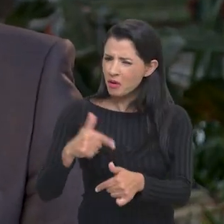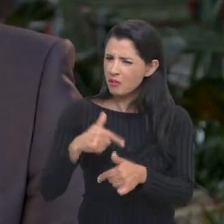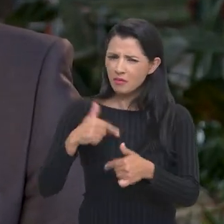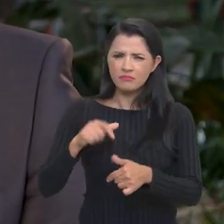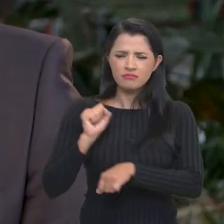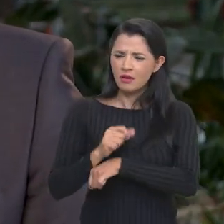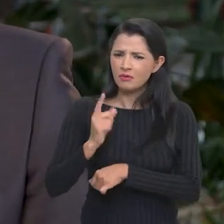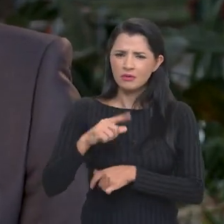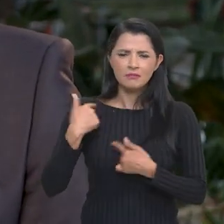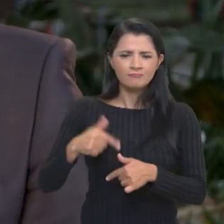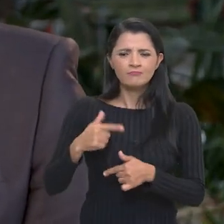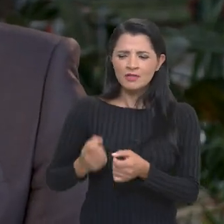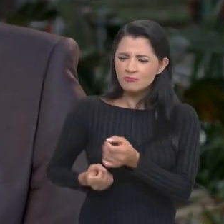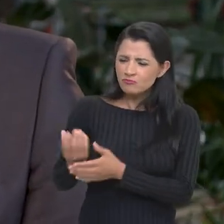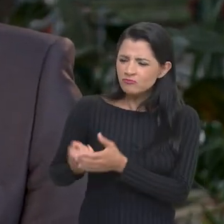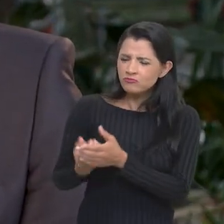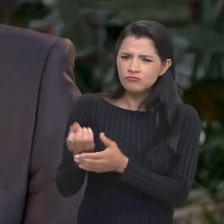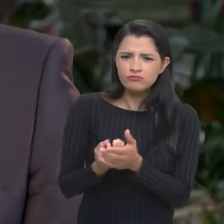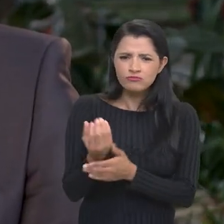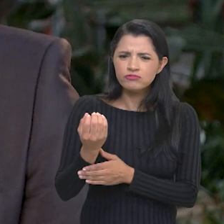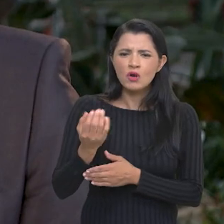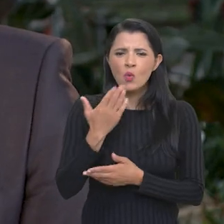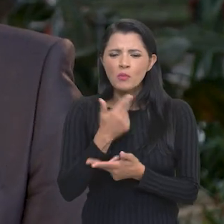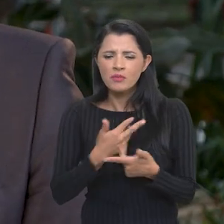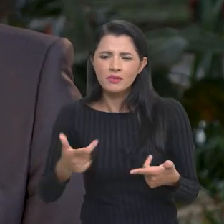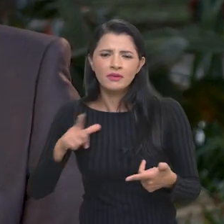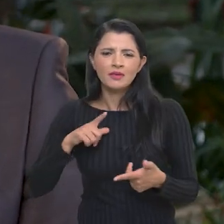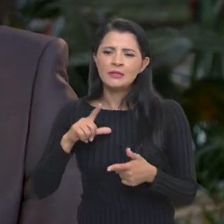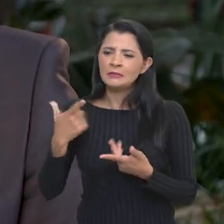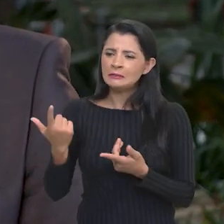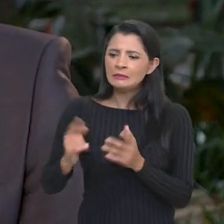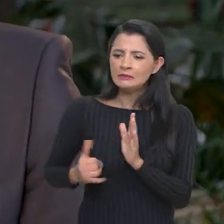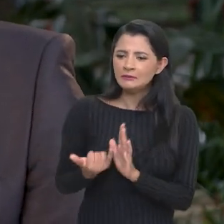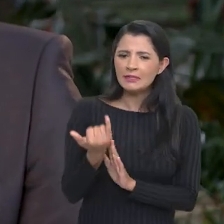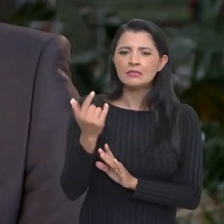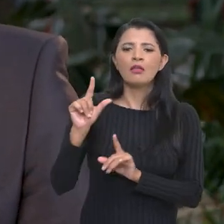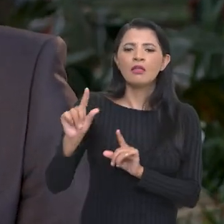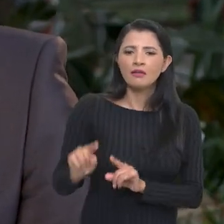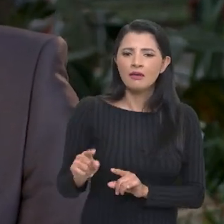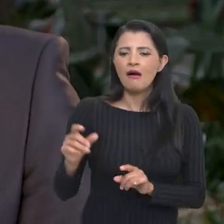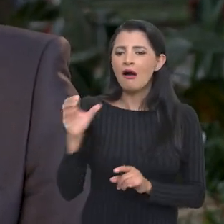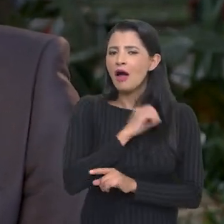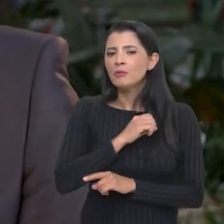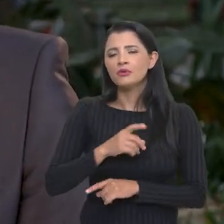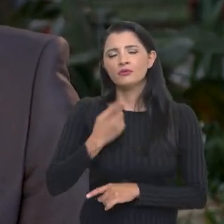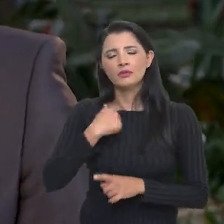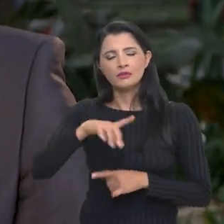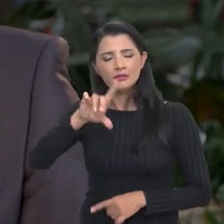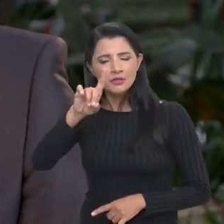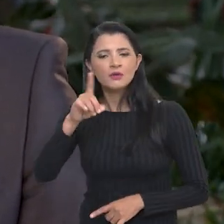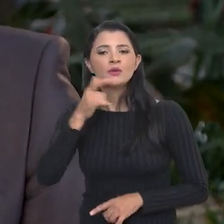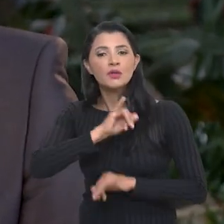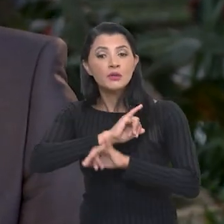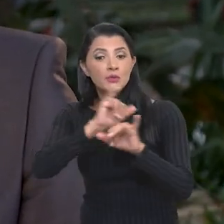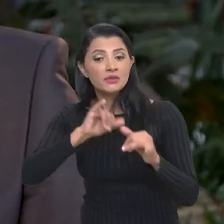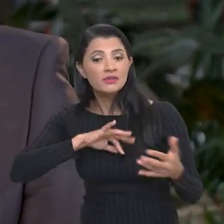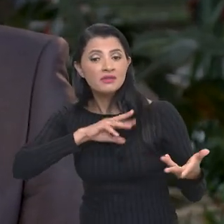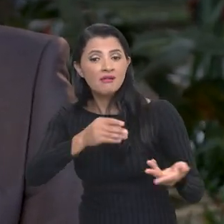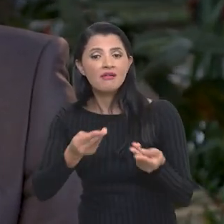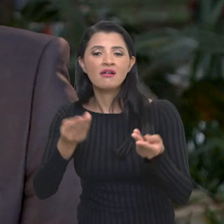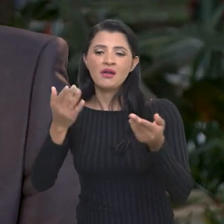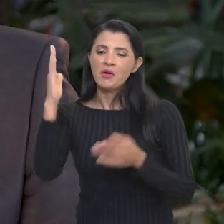trabalhando sem descanso para a gente produzir mais produzir mais comida enfrentar a inflação dos alimentos em breve se Deus quiser